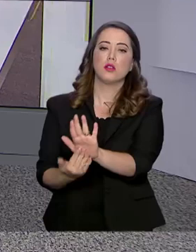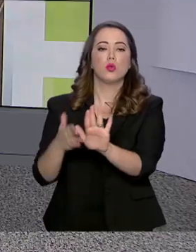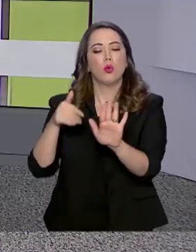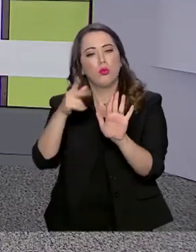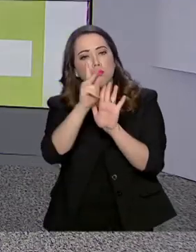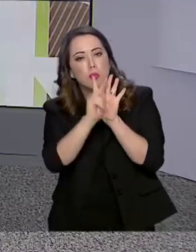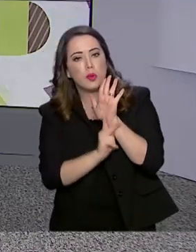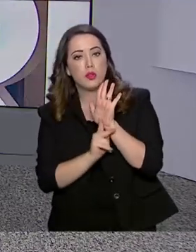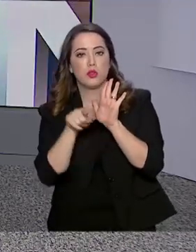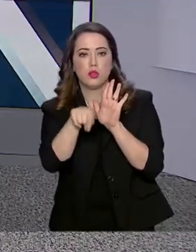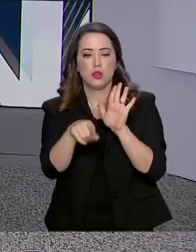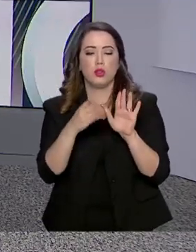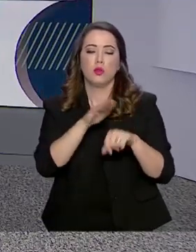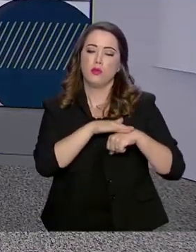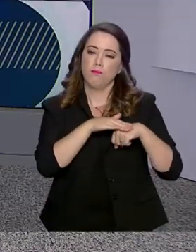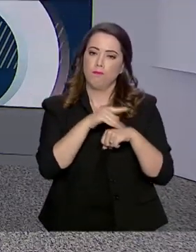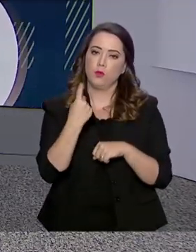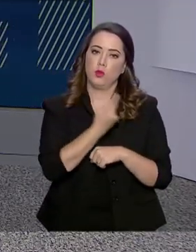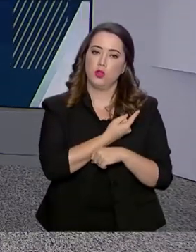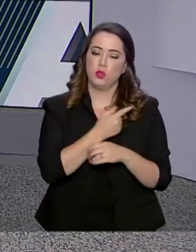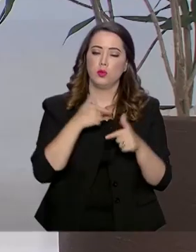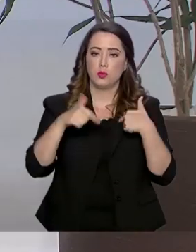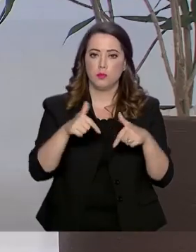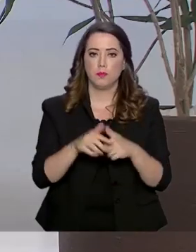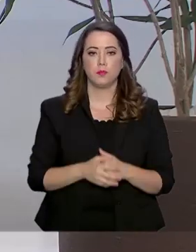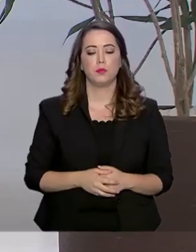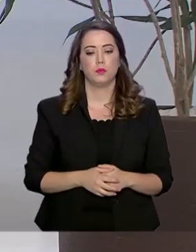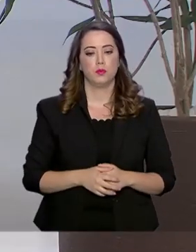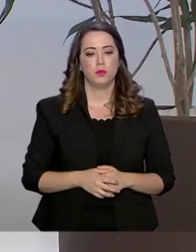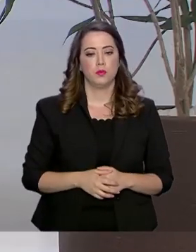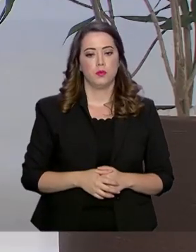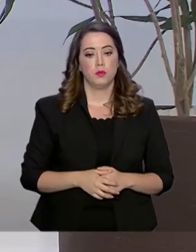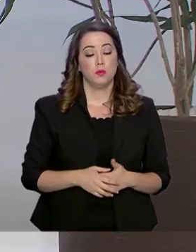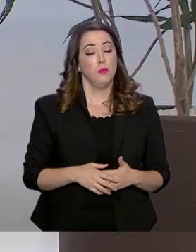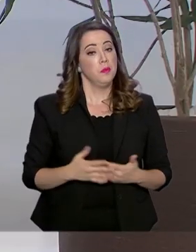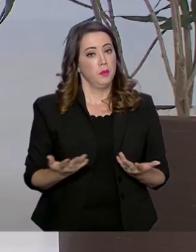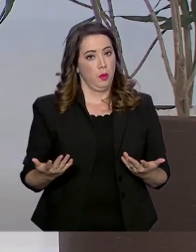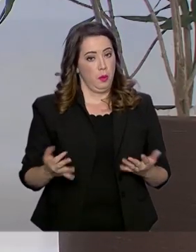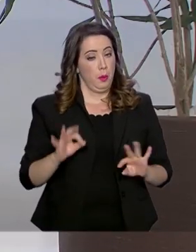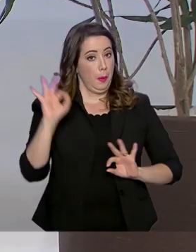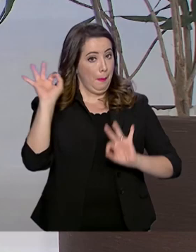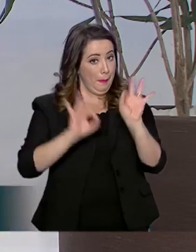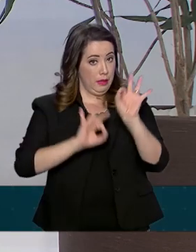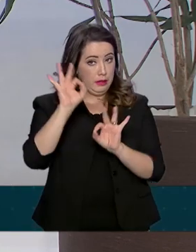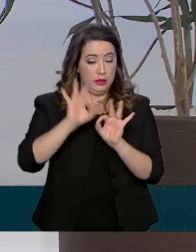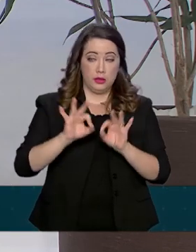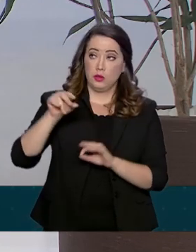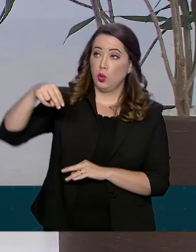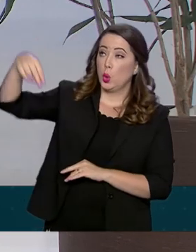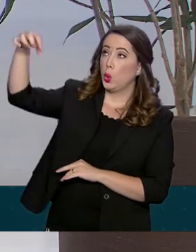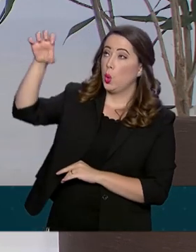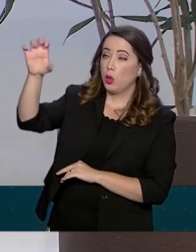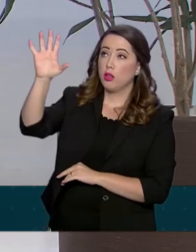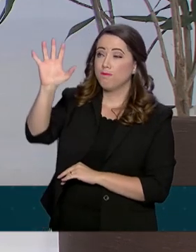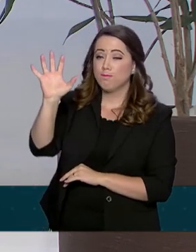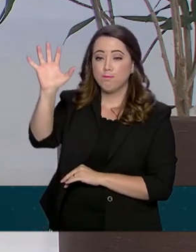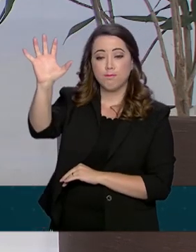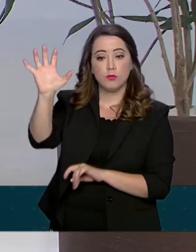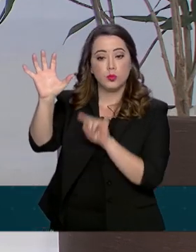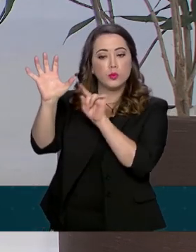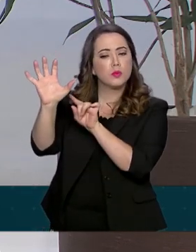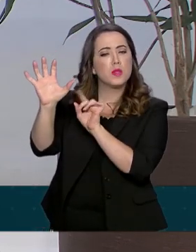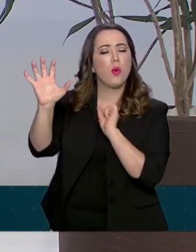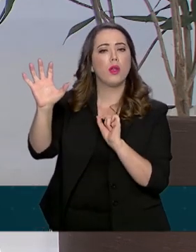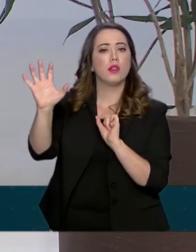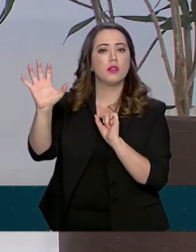nossa equipe sobre a iniciativa. O Plano Nordeste, para que todos entendam, ele é um plano